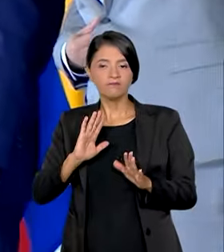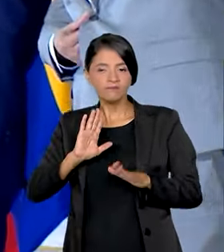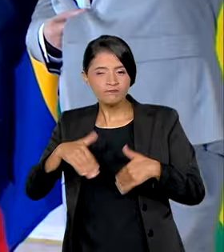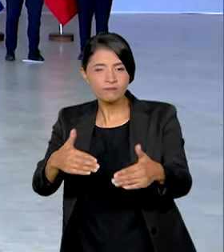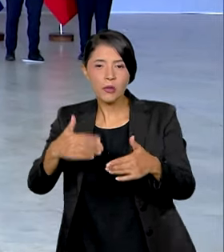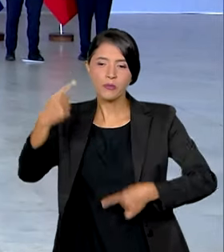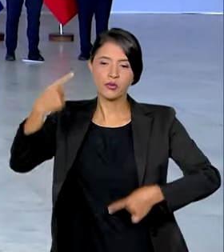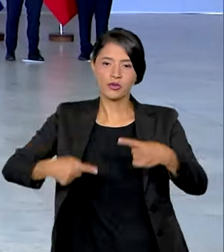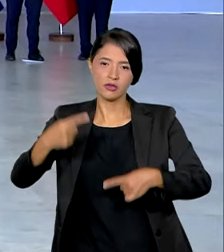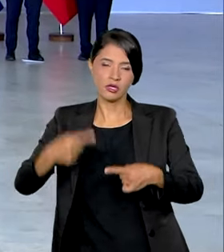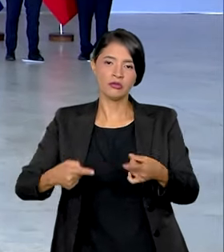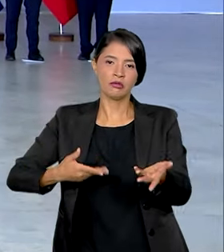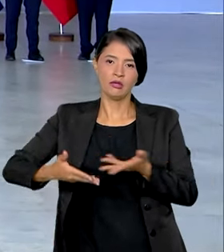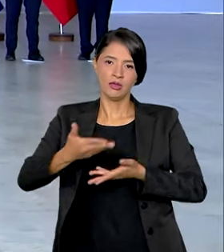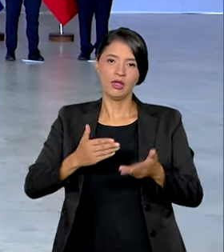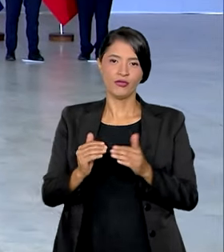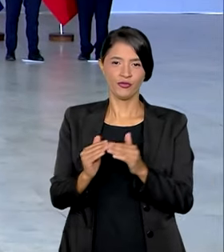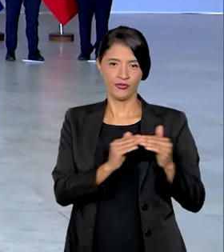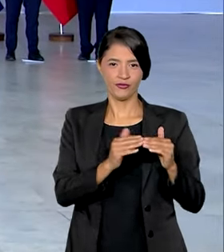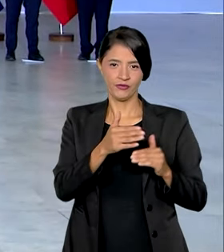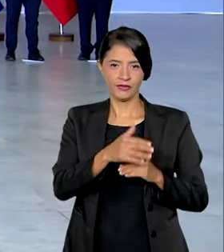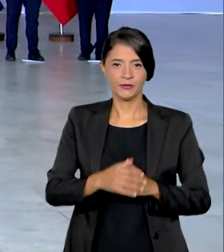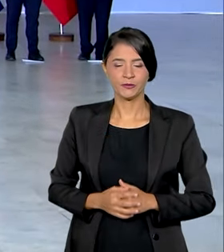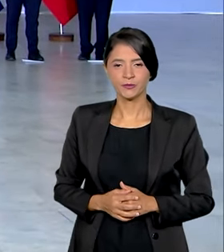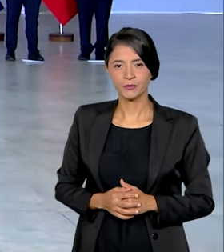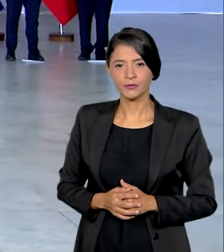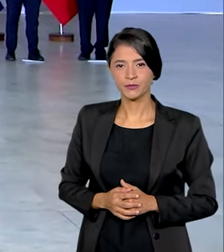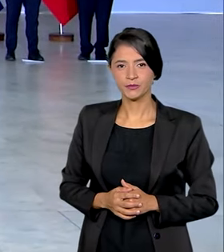o processo político conturbado do vizinho.